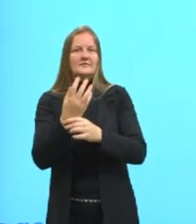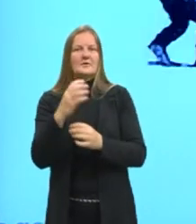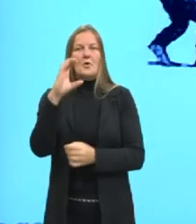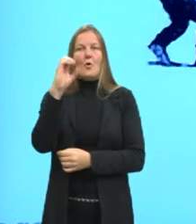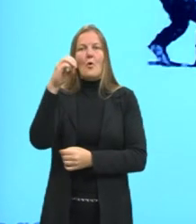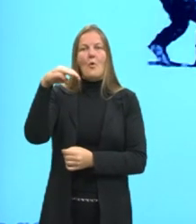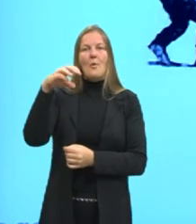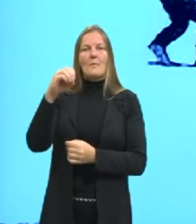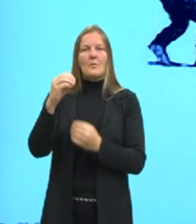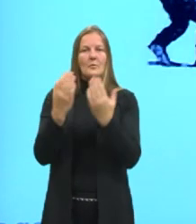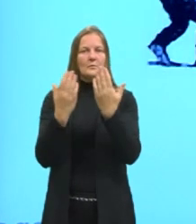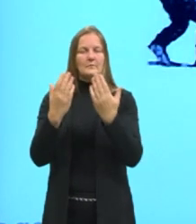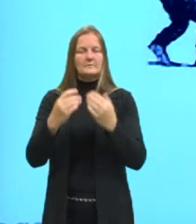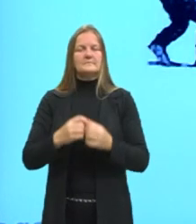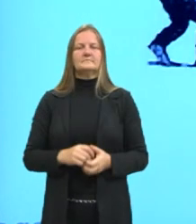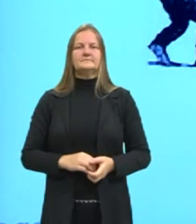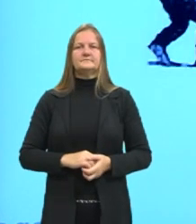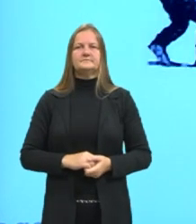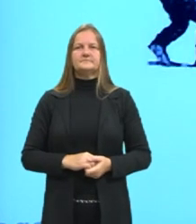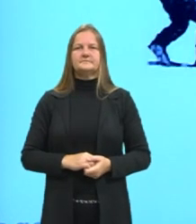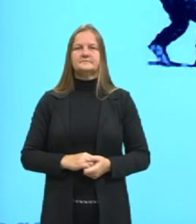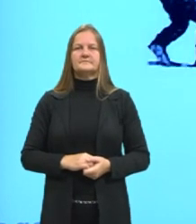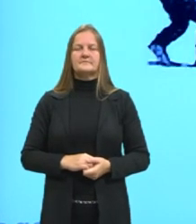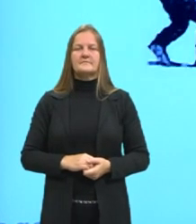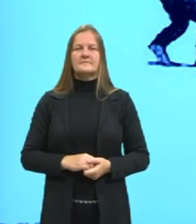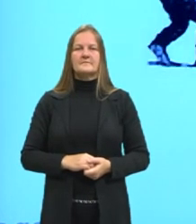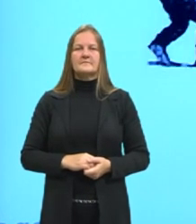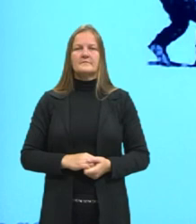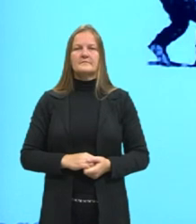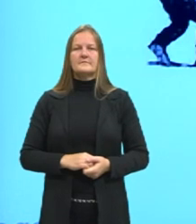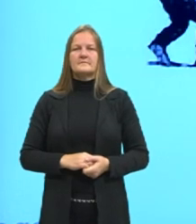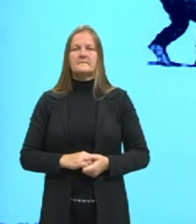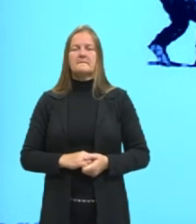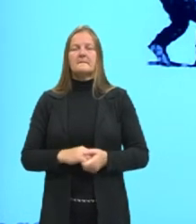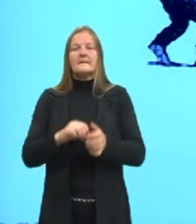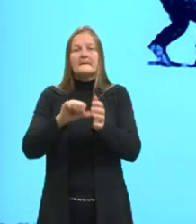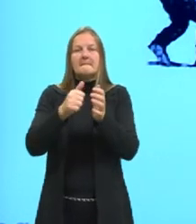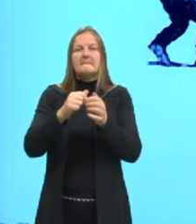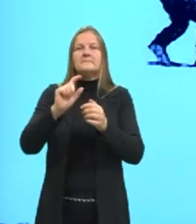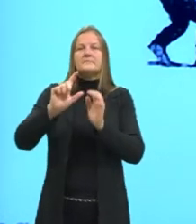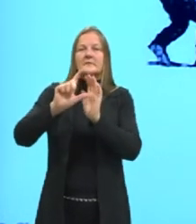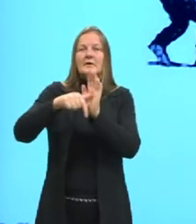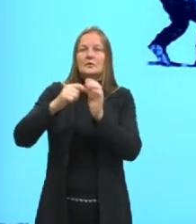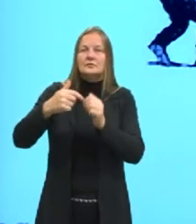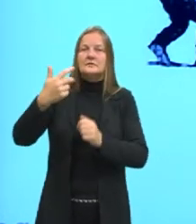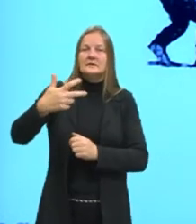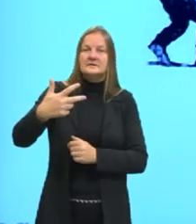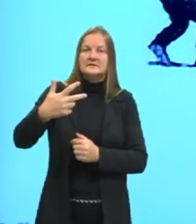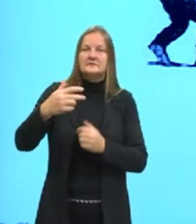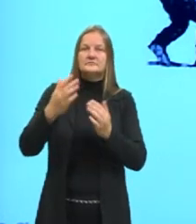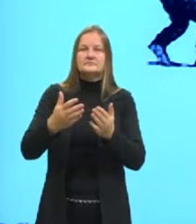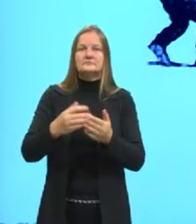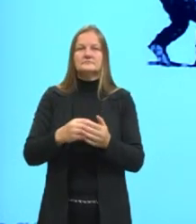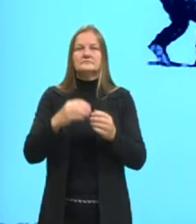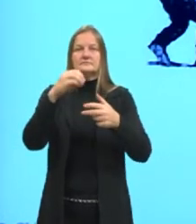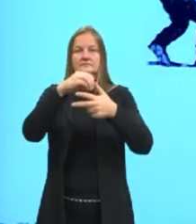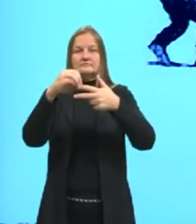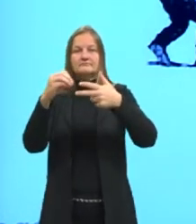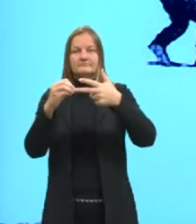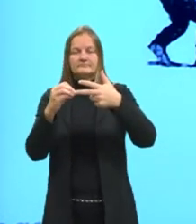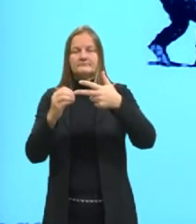duas primeiras figuras de linguagem. Vamos, então, para uma questão do Enem.